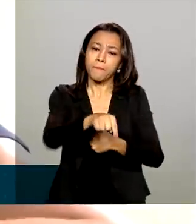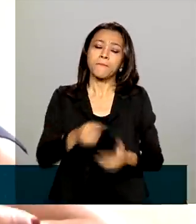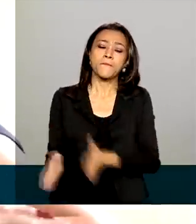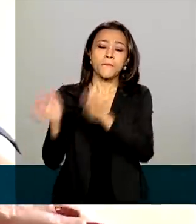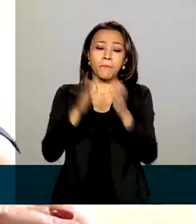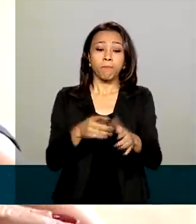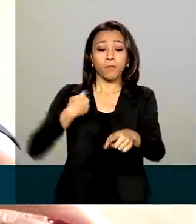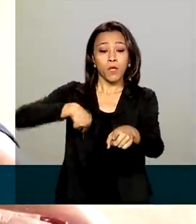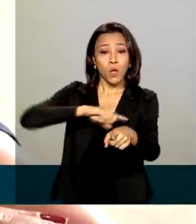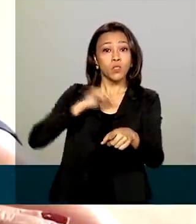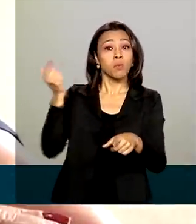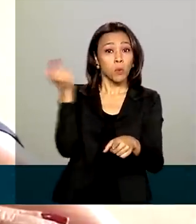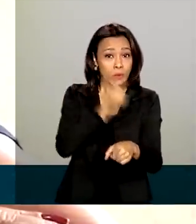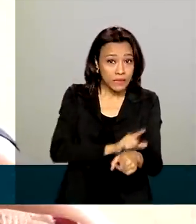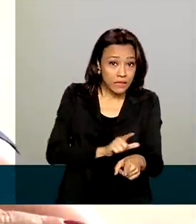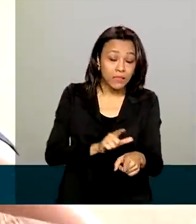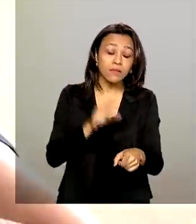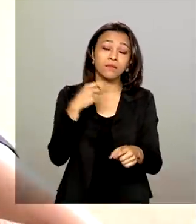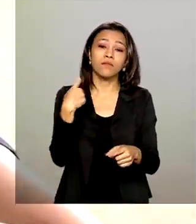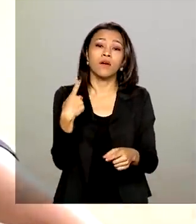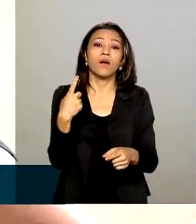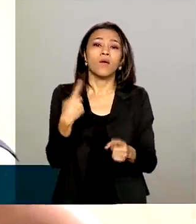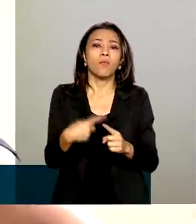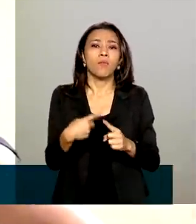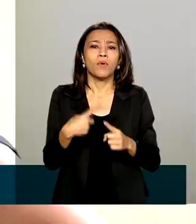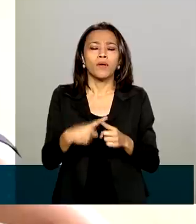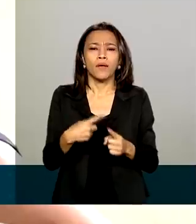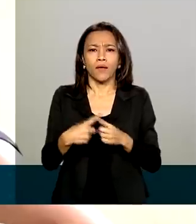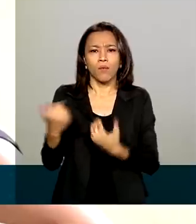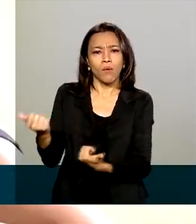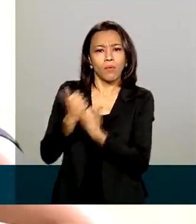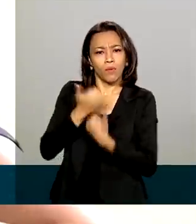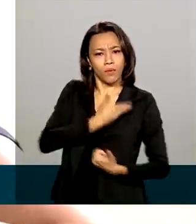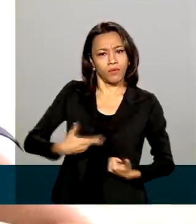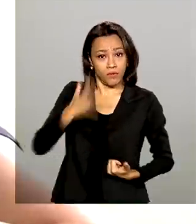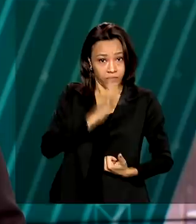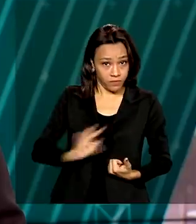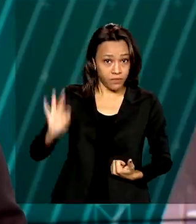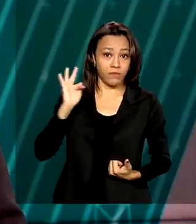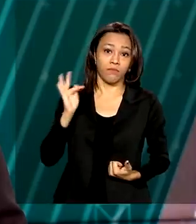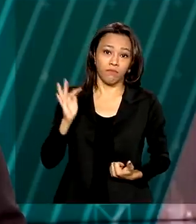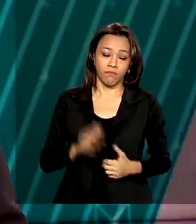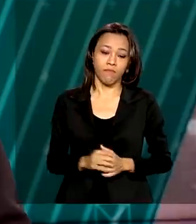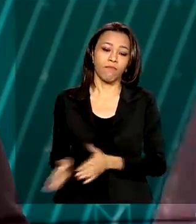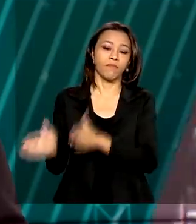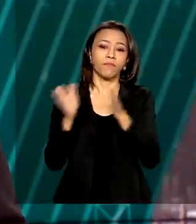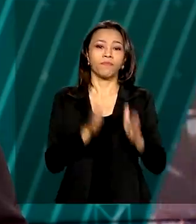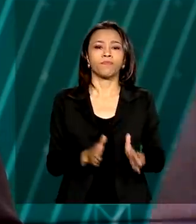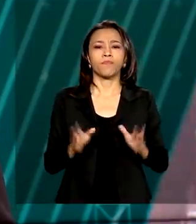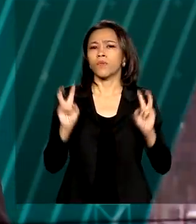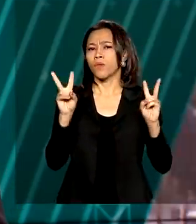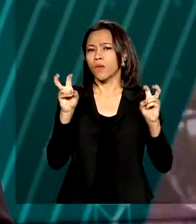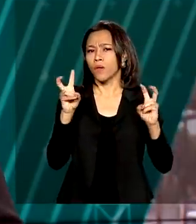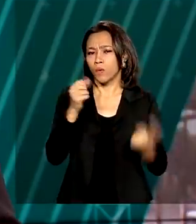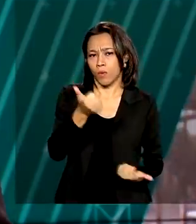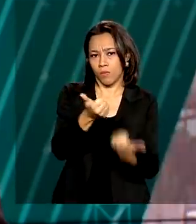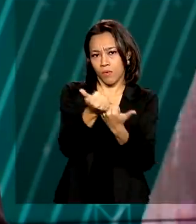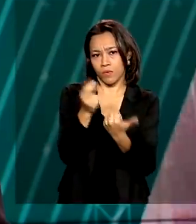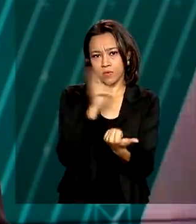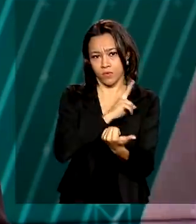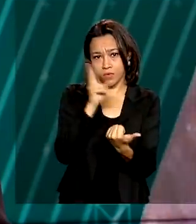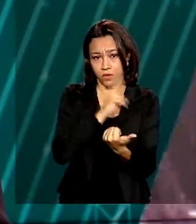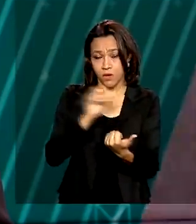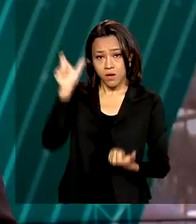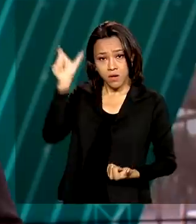sobreviver com a ajuda que o governo federal nos concedeu. E sobre o auxílio emergencial, o presidente